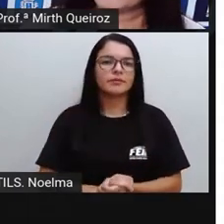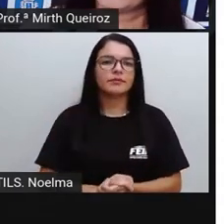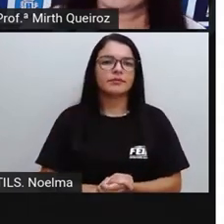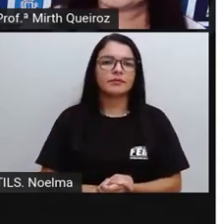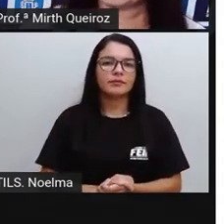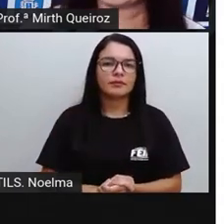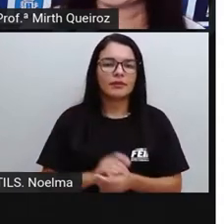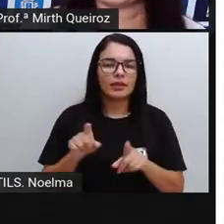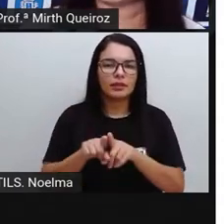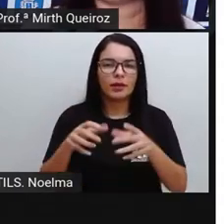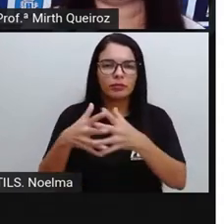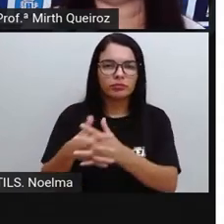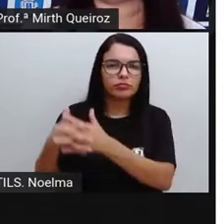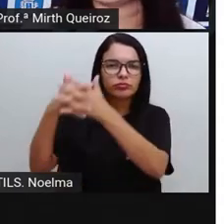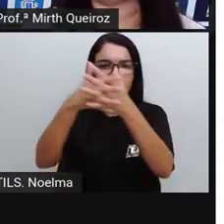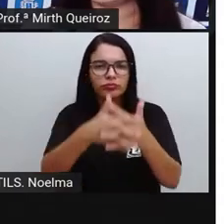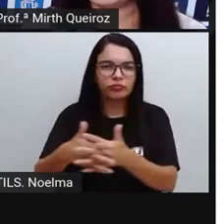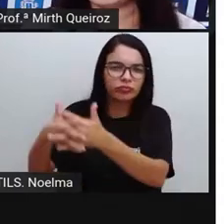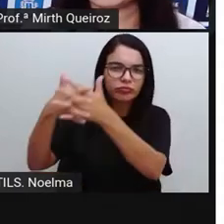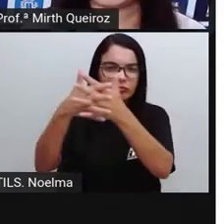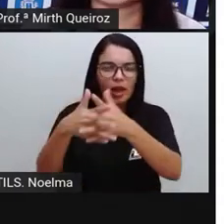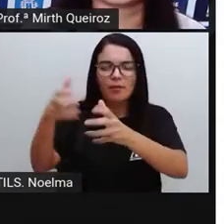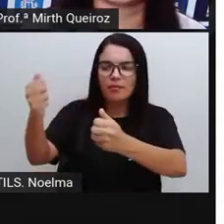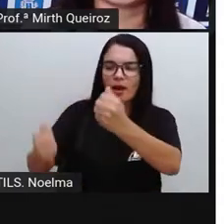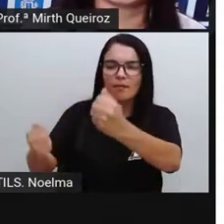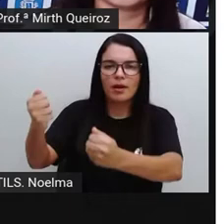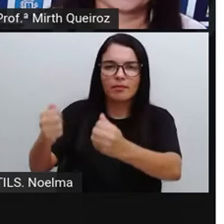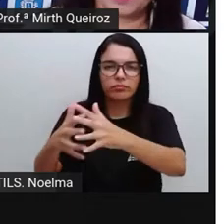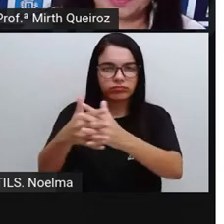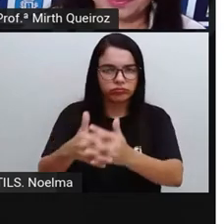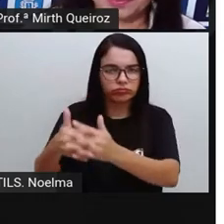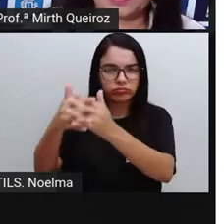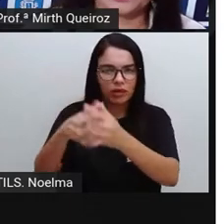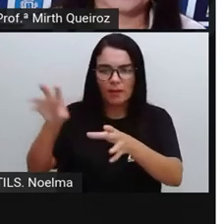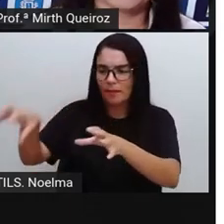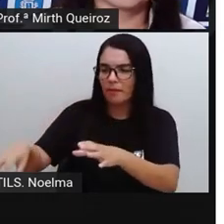O pessoal que trabalha também no carro de lixo Fazendo a coleta